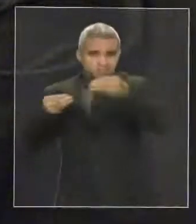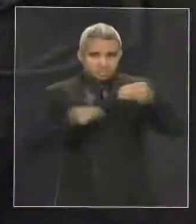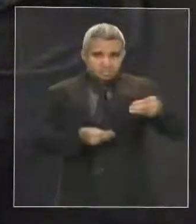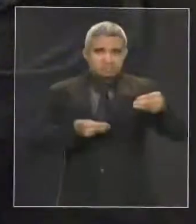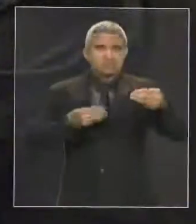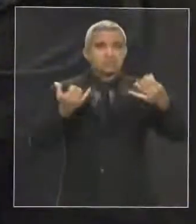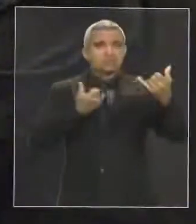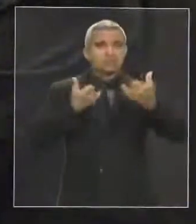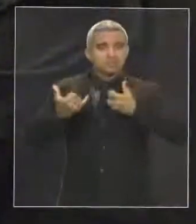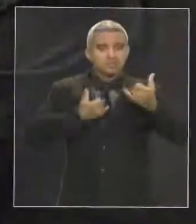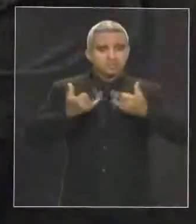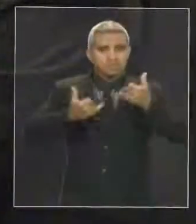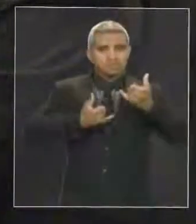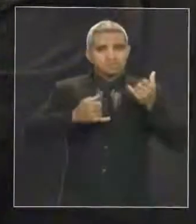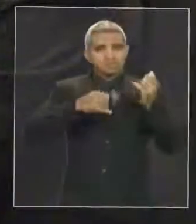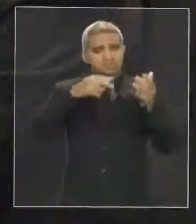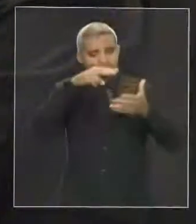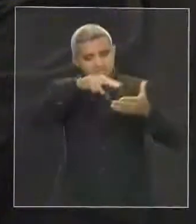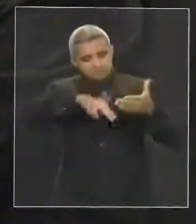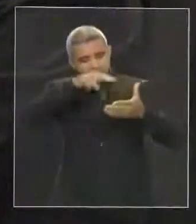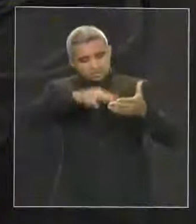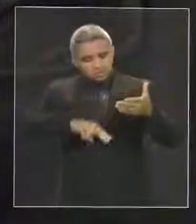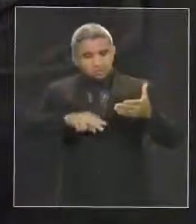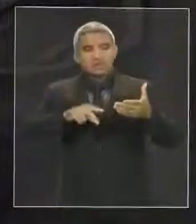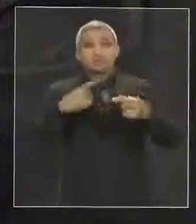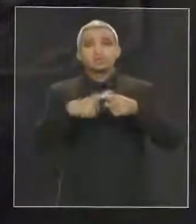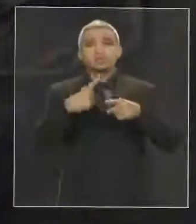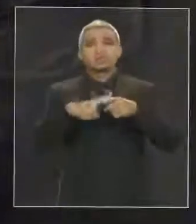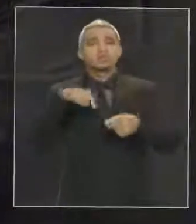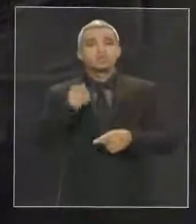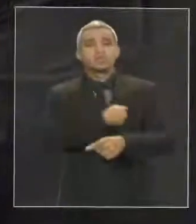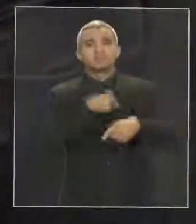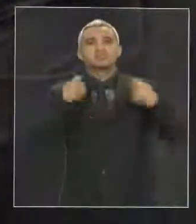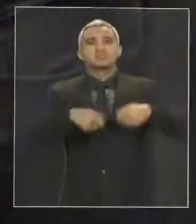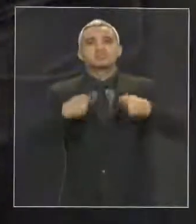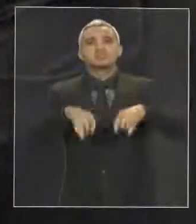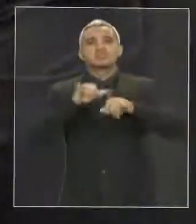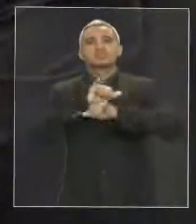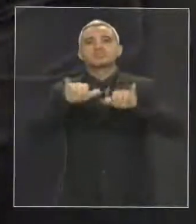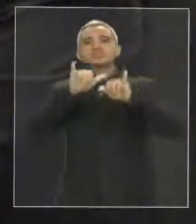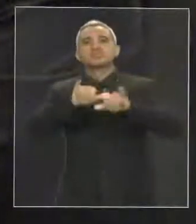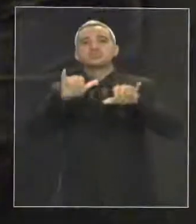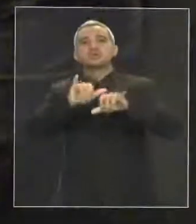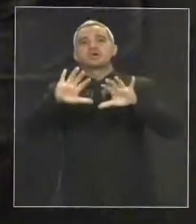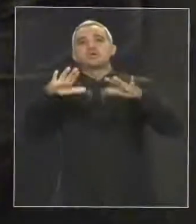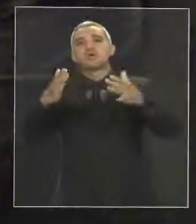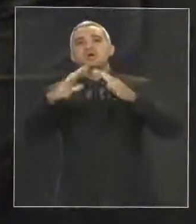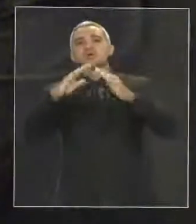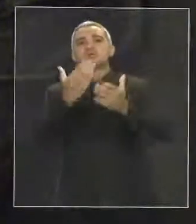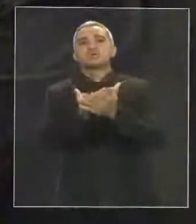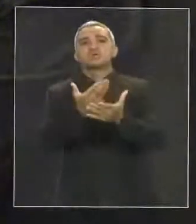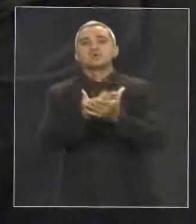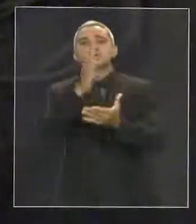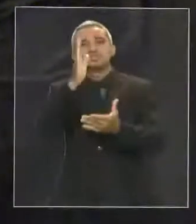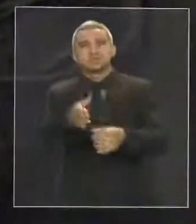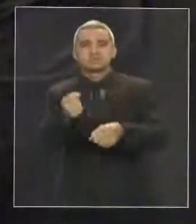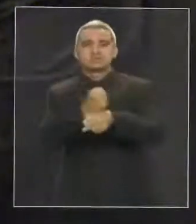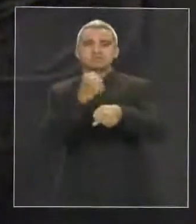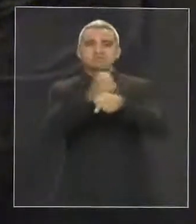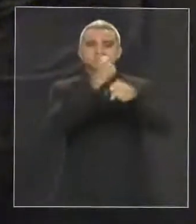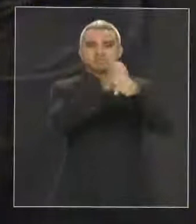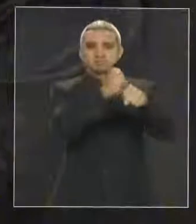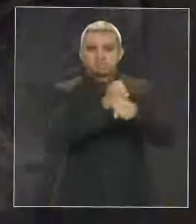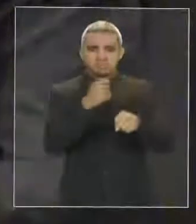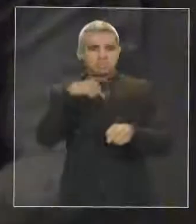a ressonância, ou seja, divulgar aquelas escolas que receberam um benefício por parte do governo do Estado. Mas quero